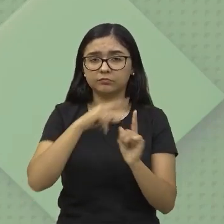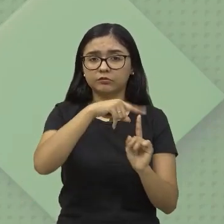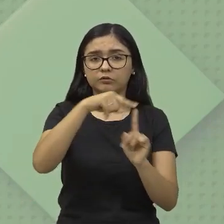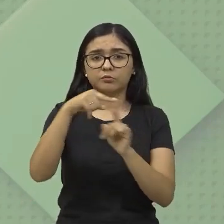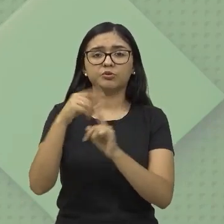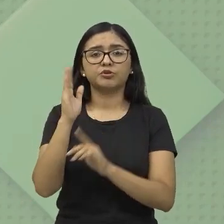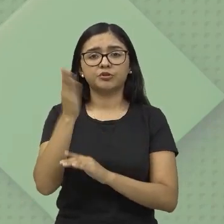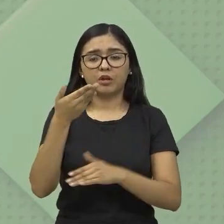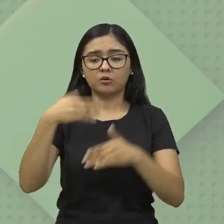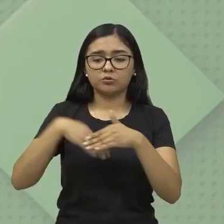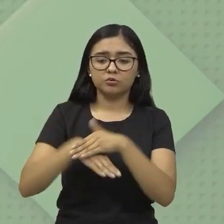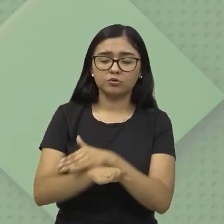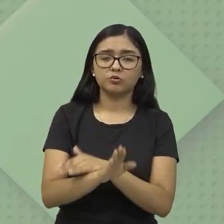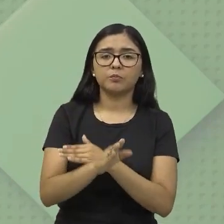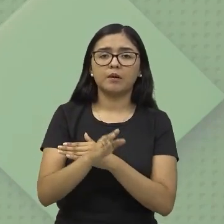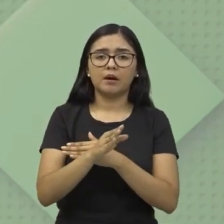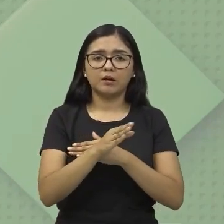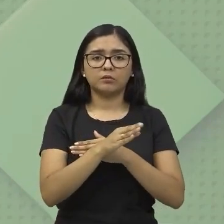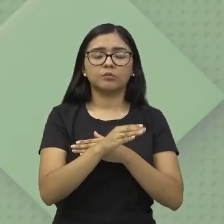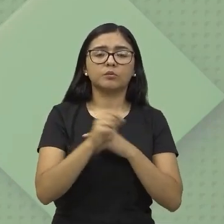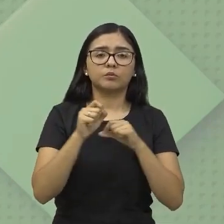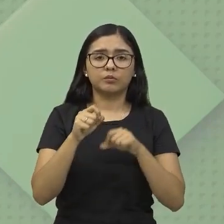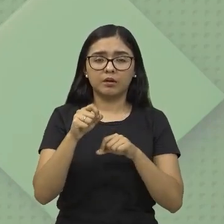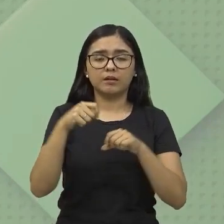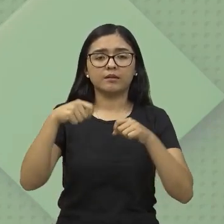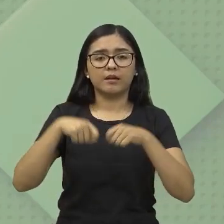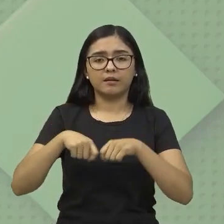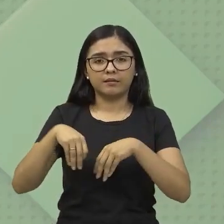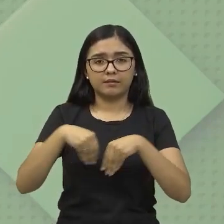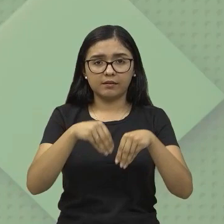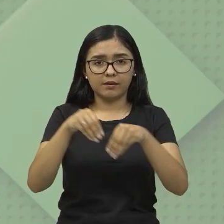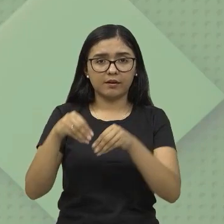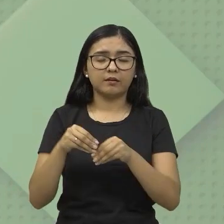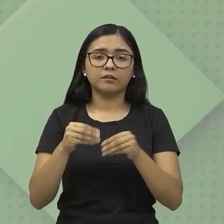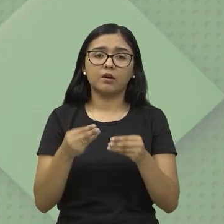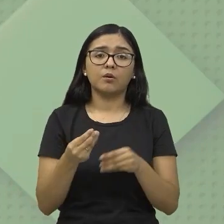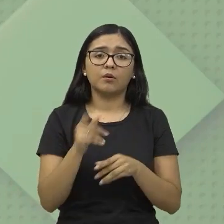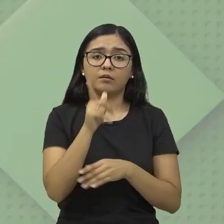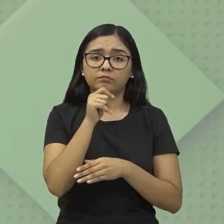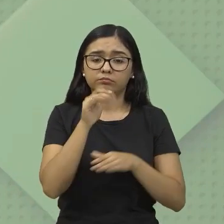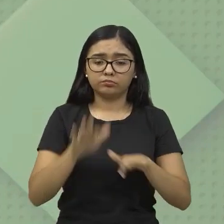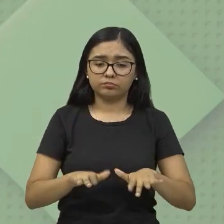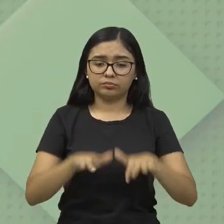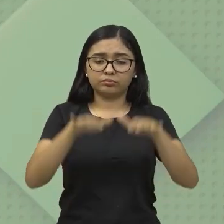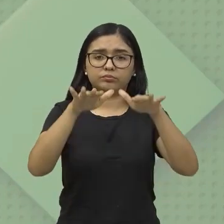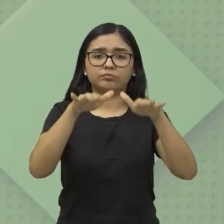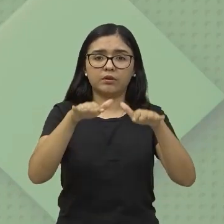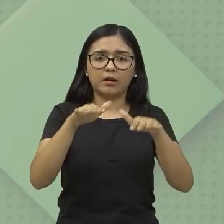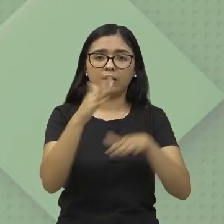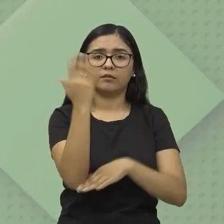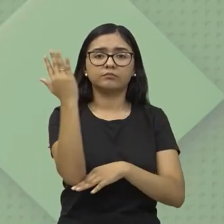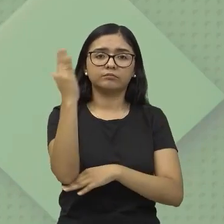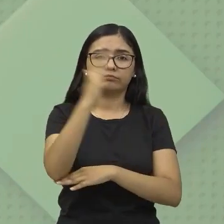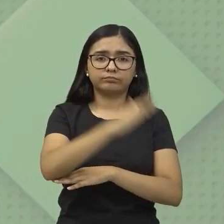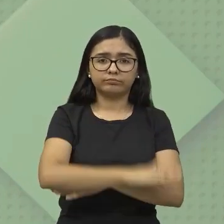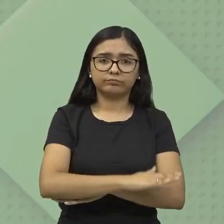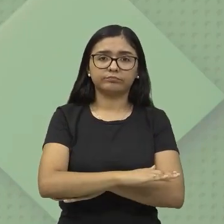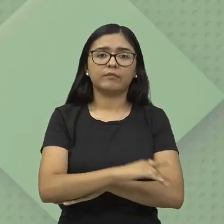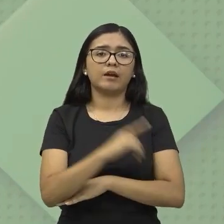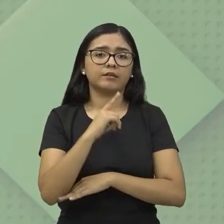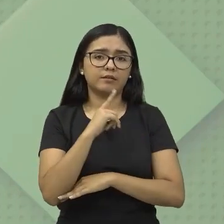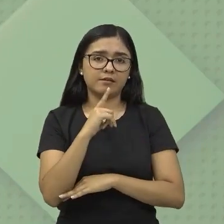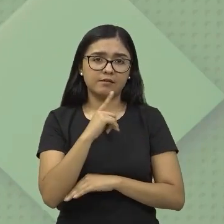adaptadas ao ambiente terrestre, quando inundadas, elas acabaram morrendo. E aí começaram, olha, a gerar